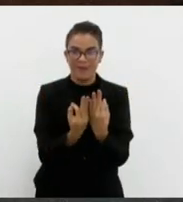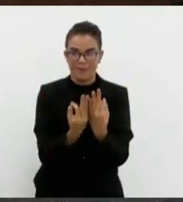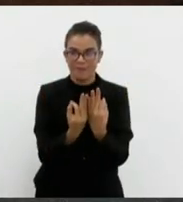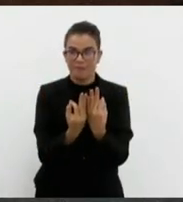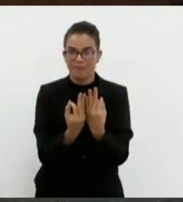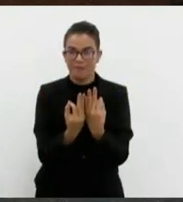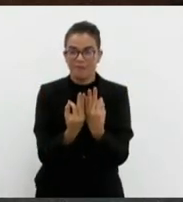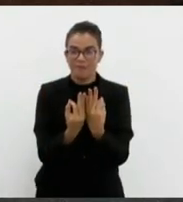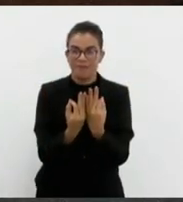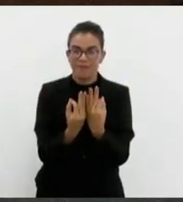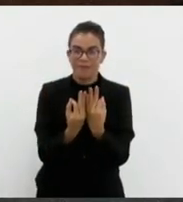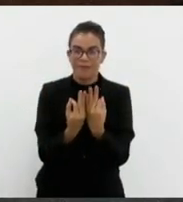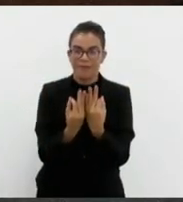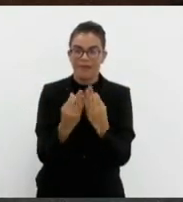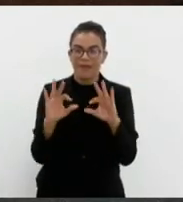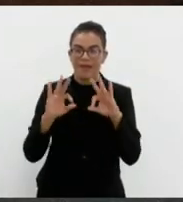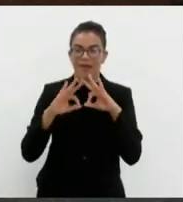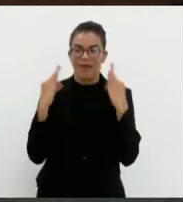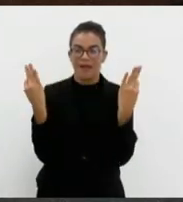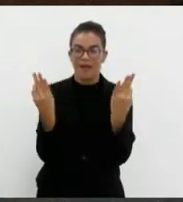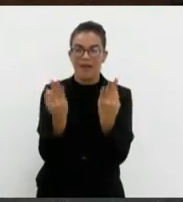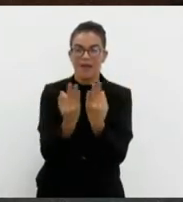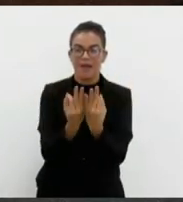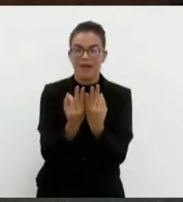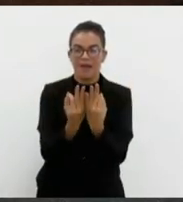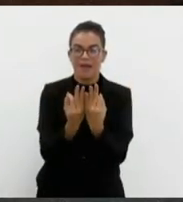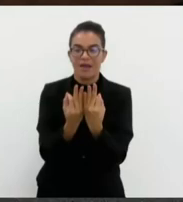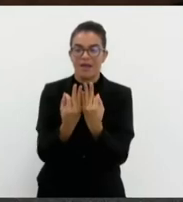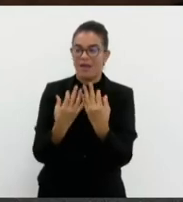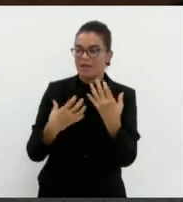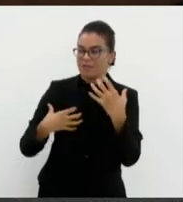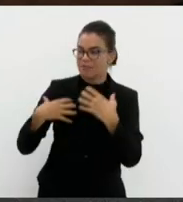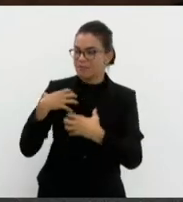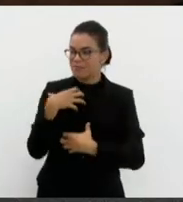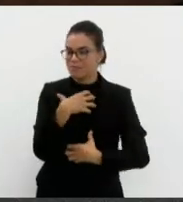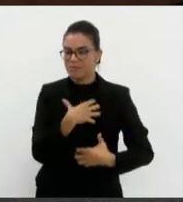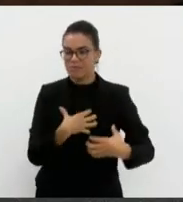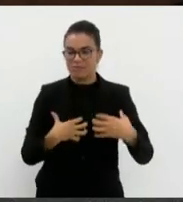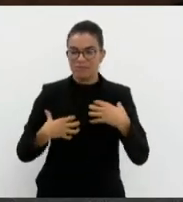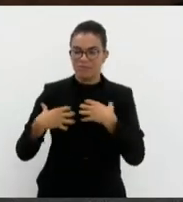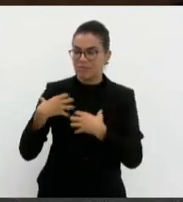a família vive naquele sufoco, não tem uma